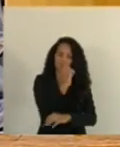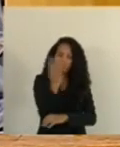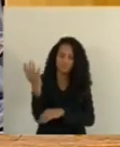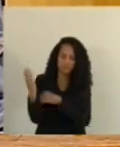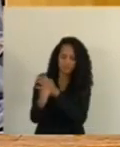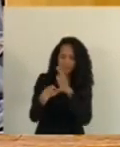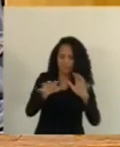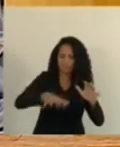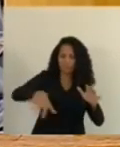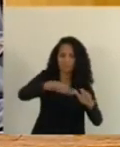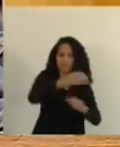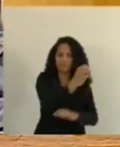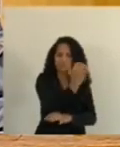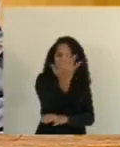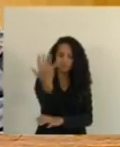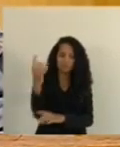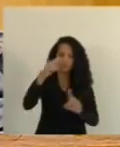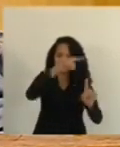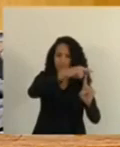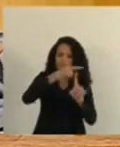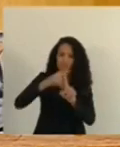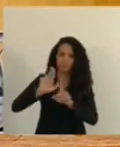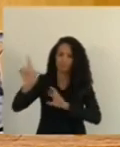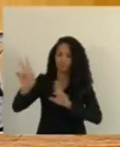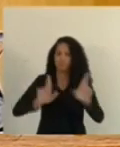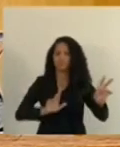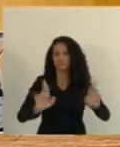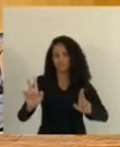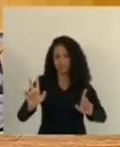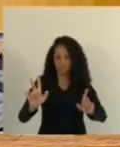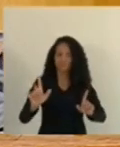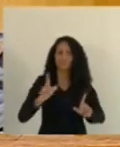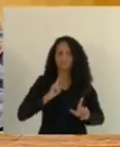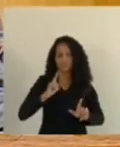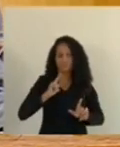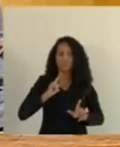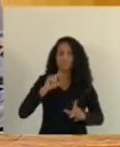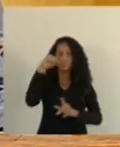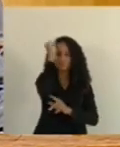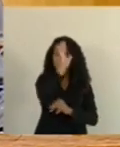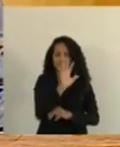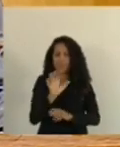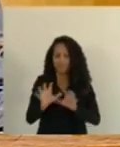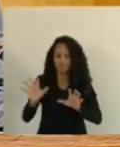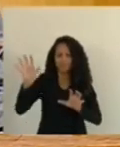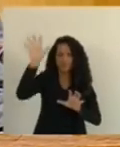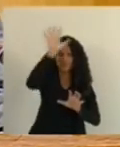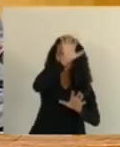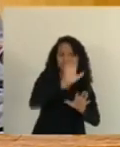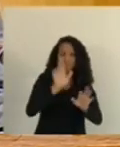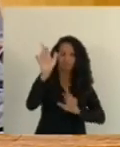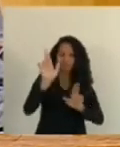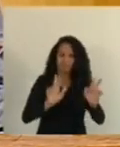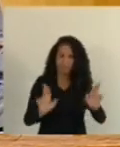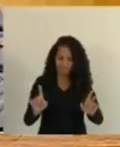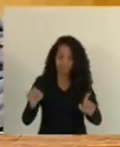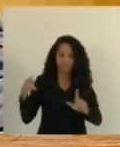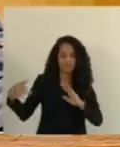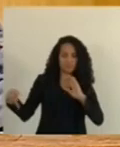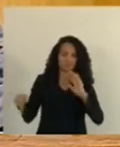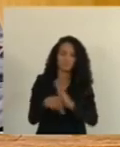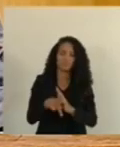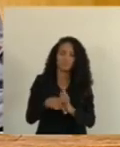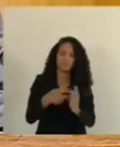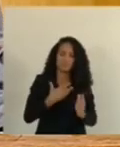e vegetação próprios. No veto do governador, a competência ficou clara que não